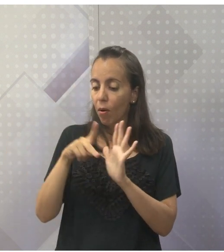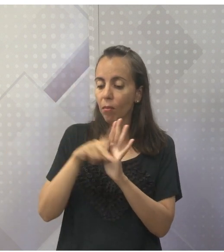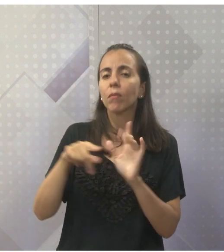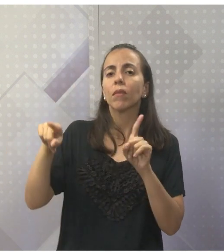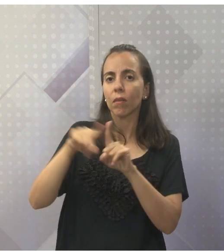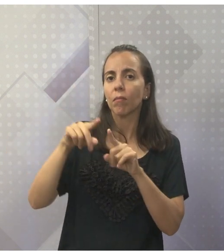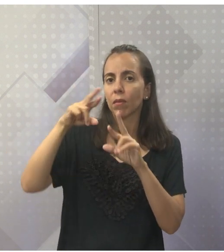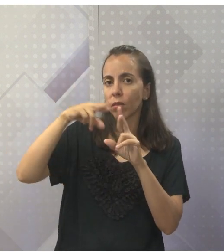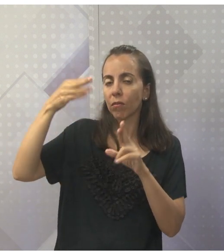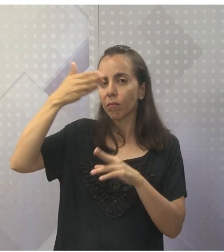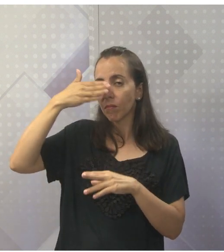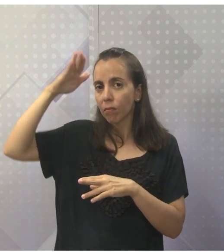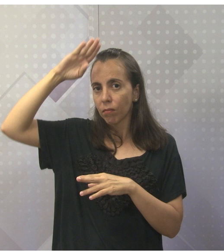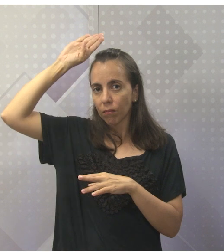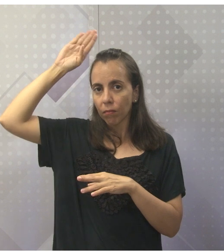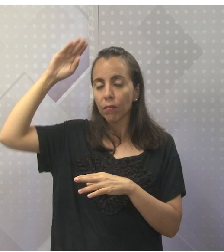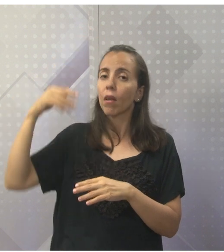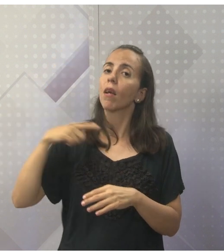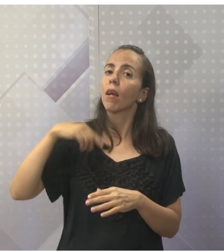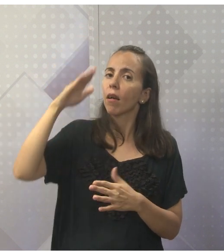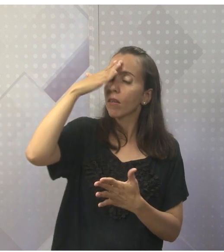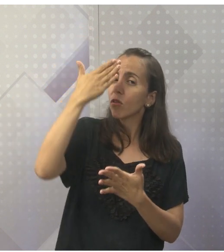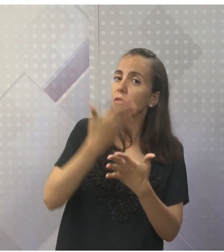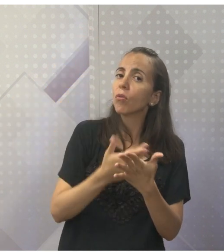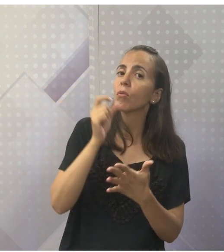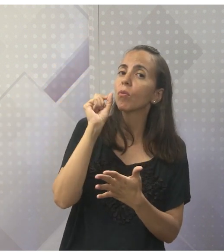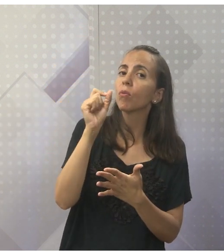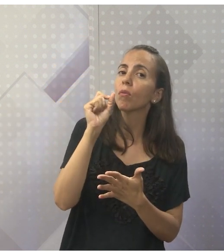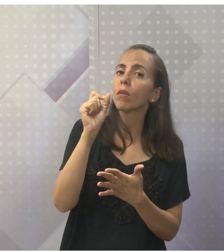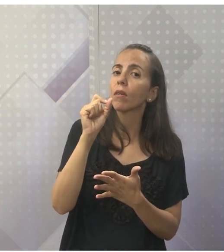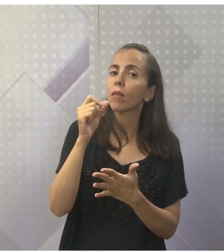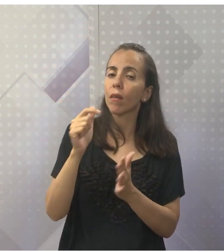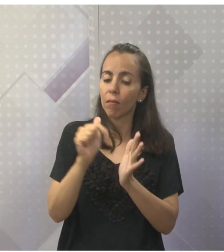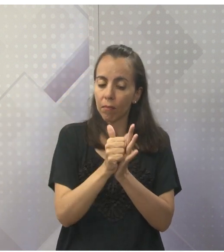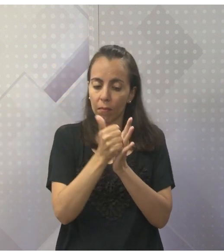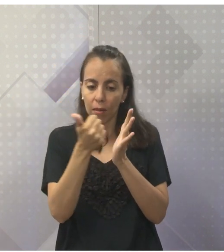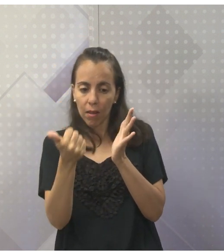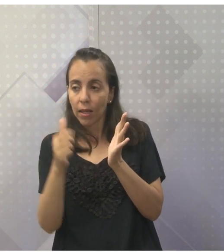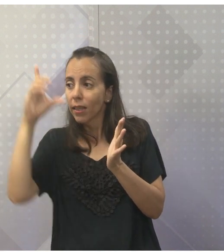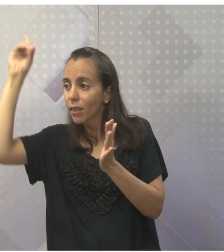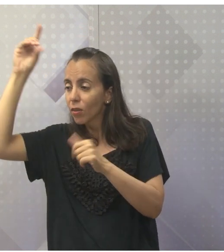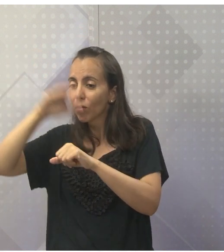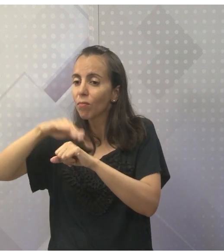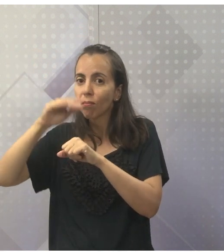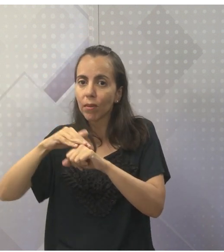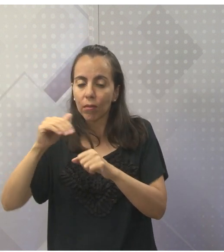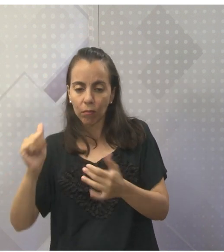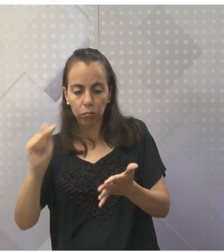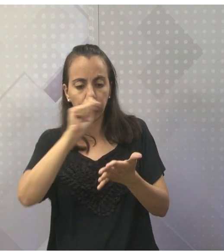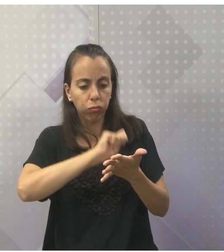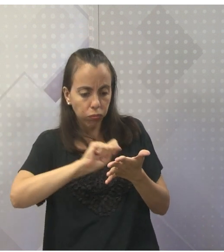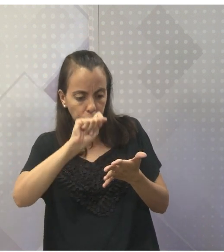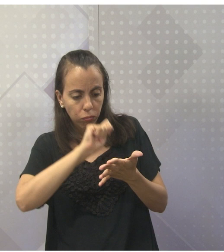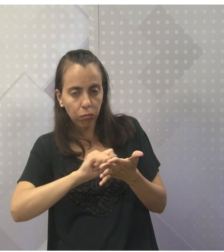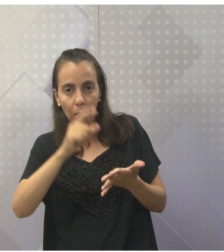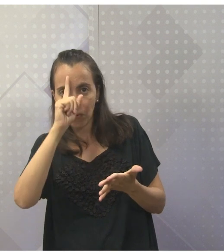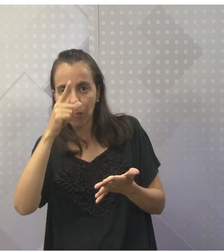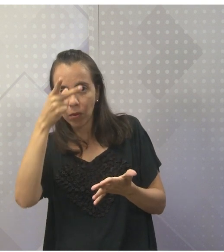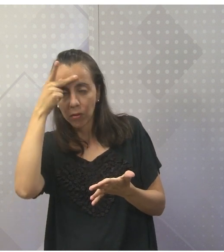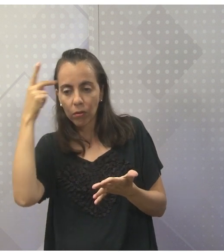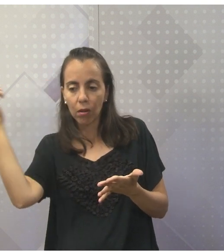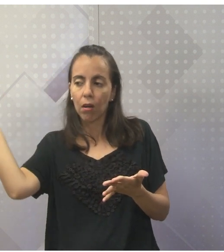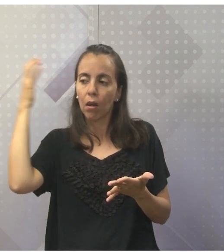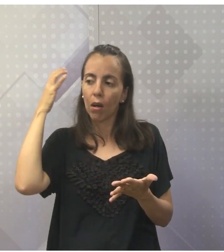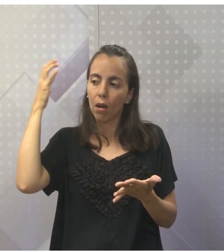Os muçulmanos acreditam que o Alcorão é a palavra literal de Deus, revelada por